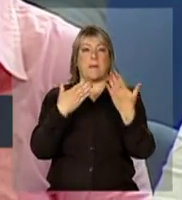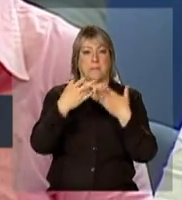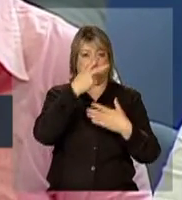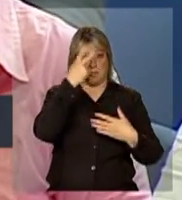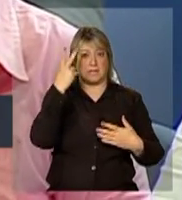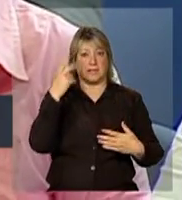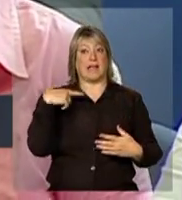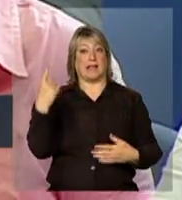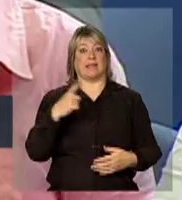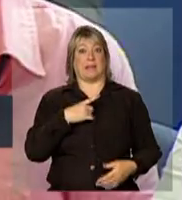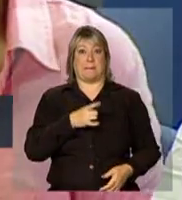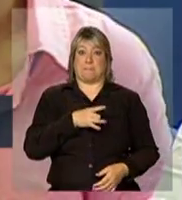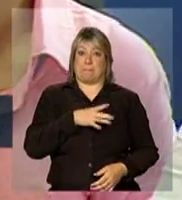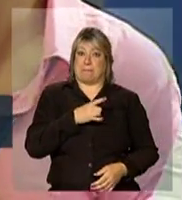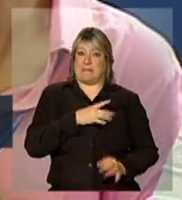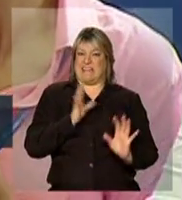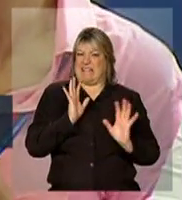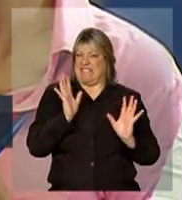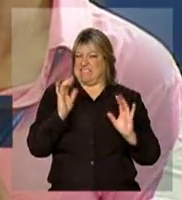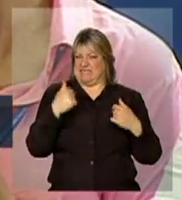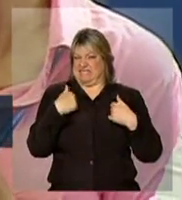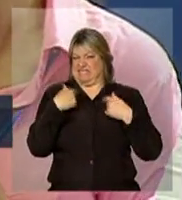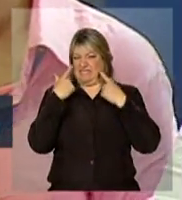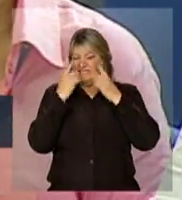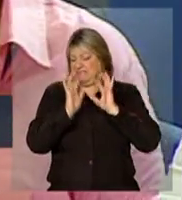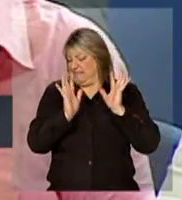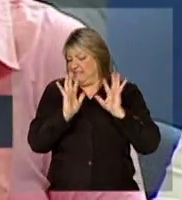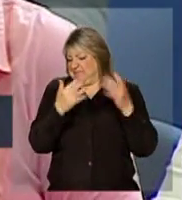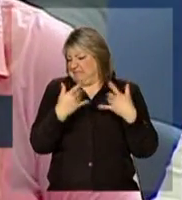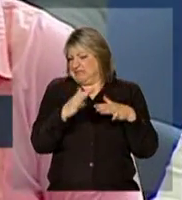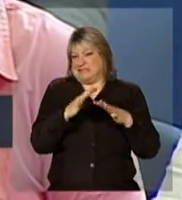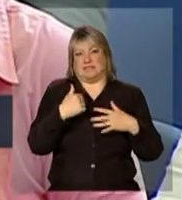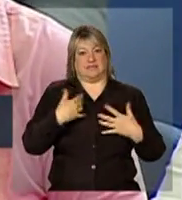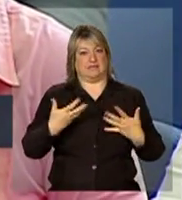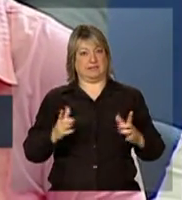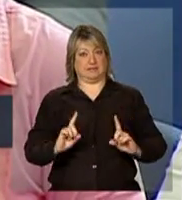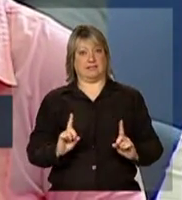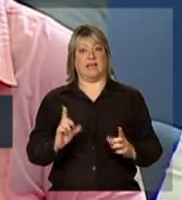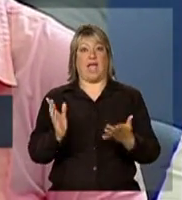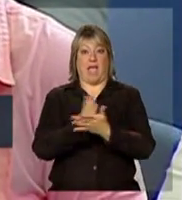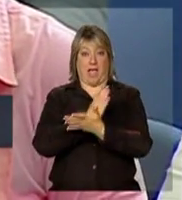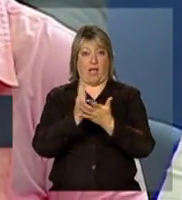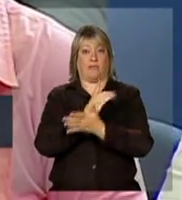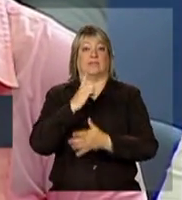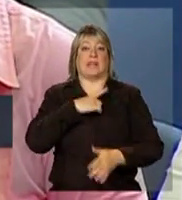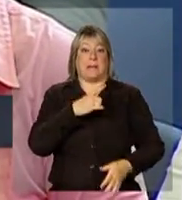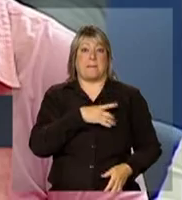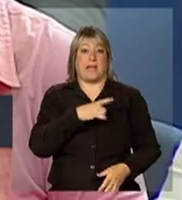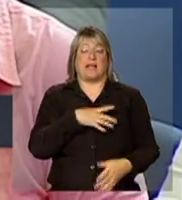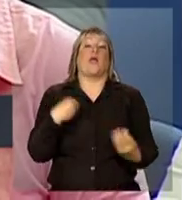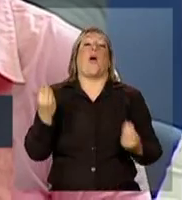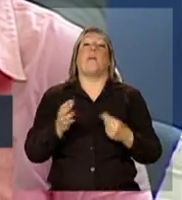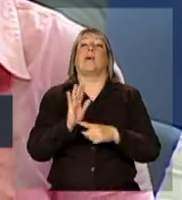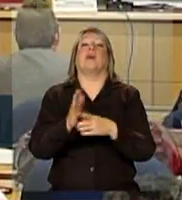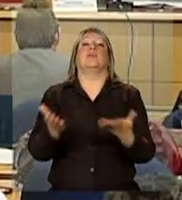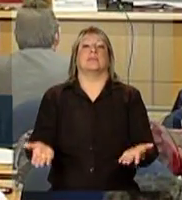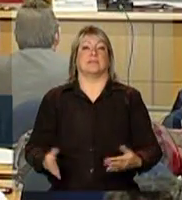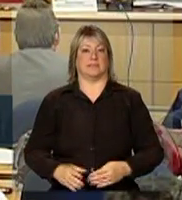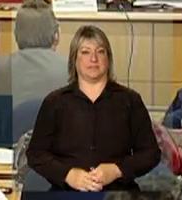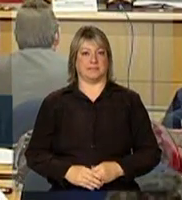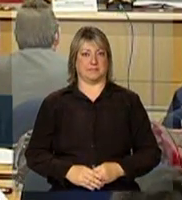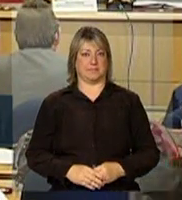que existe um certo temor. Eu prefiro não ficar sabendo do que ter um diagnóstico precoce e tratável. Muito obrigada.